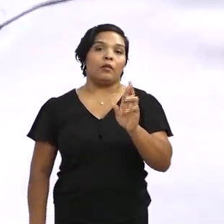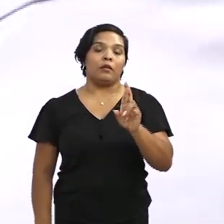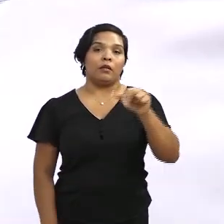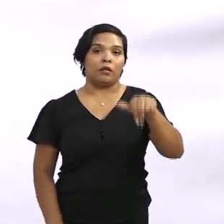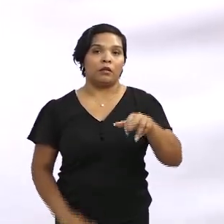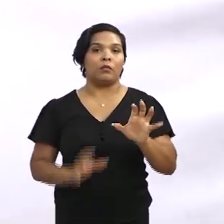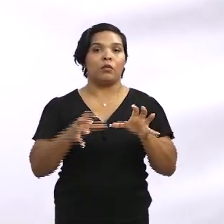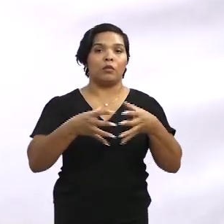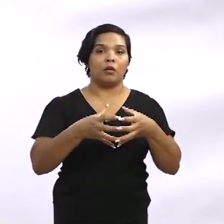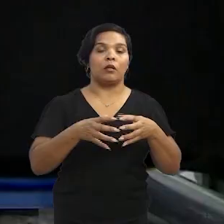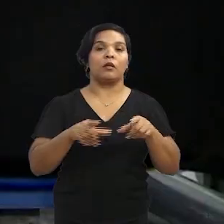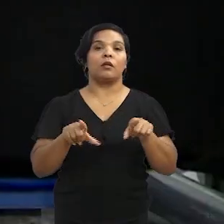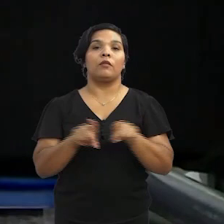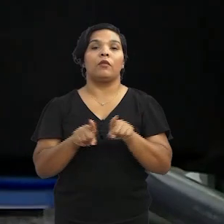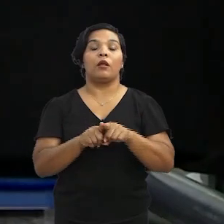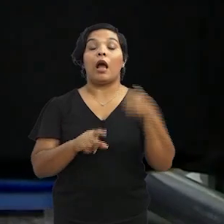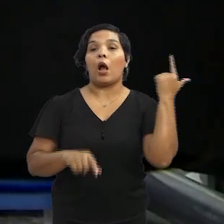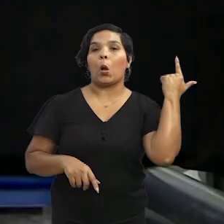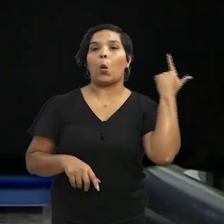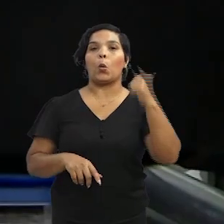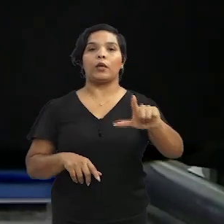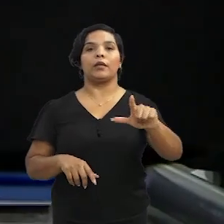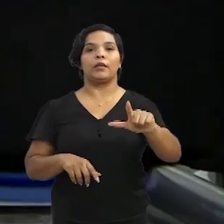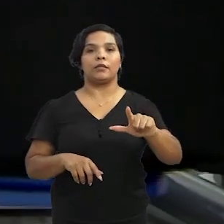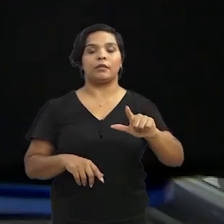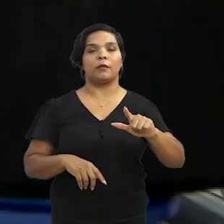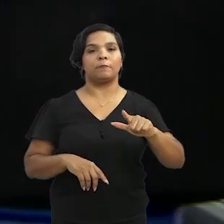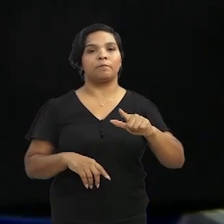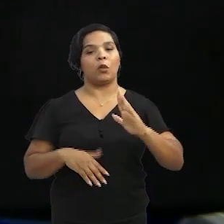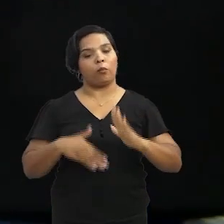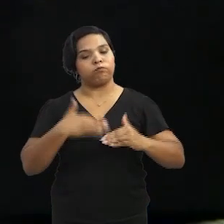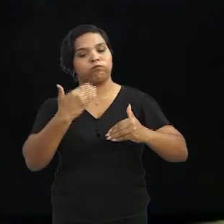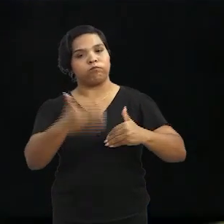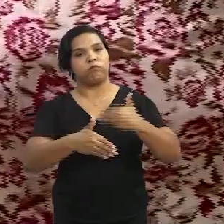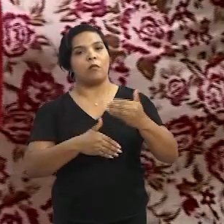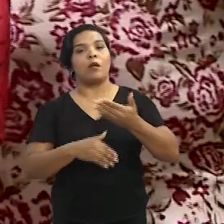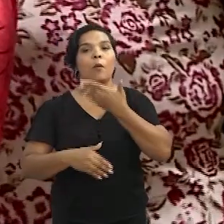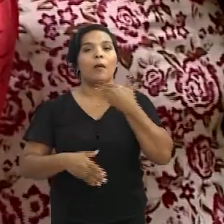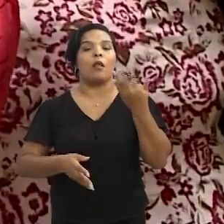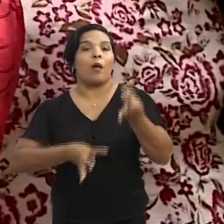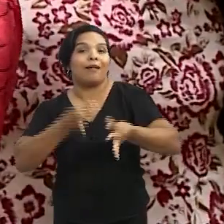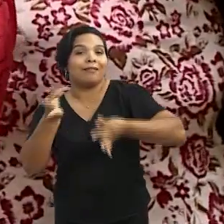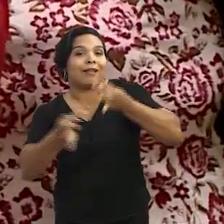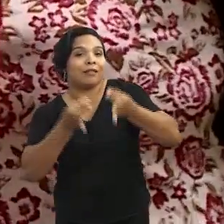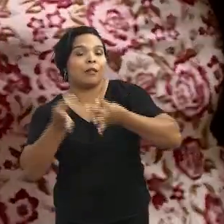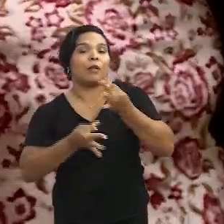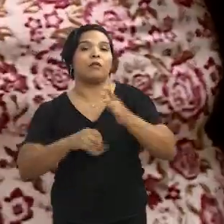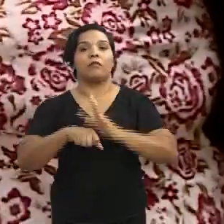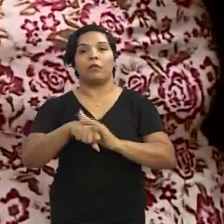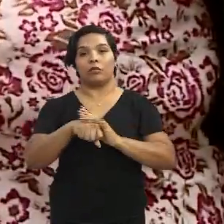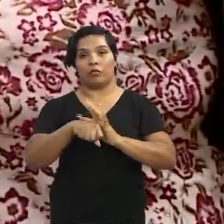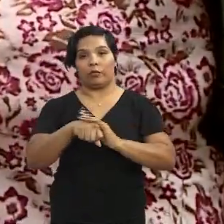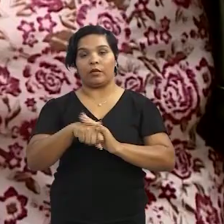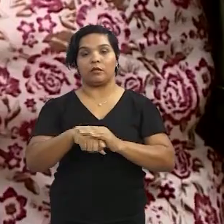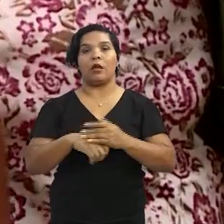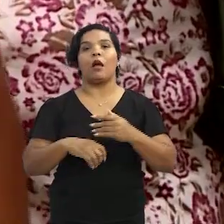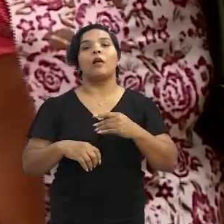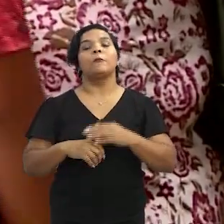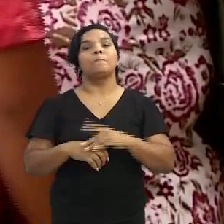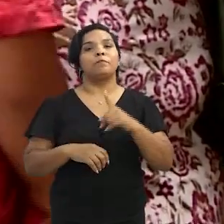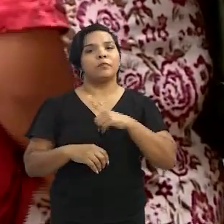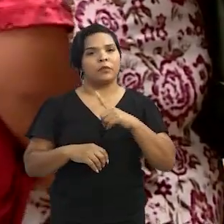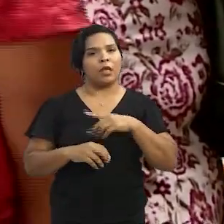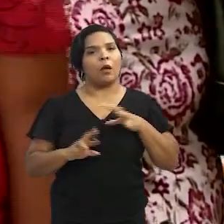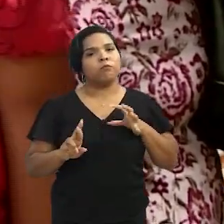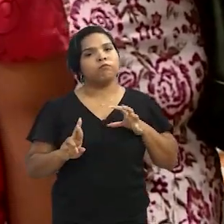e a realização dessa pesquisa foram uma grande conquista e um passo fundamental para o melhor tratamento da doença. Com certeza